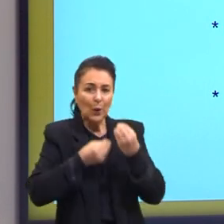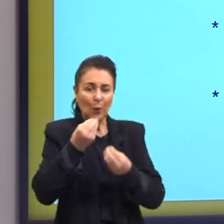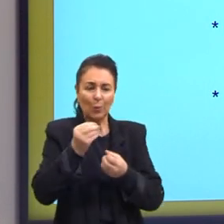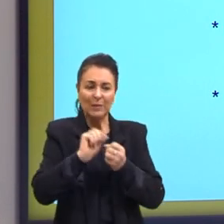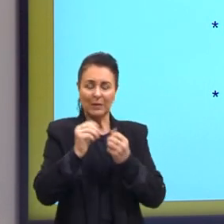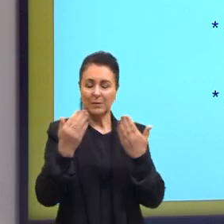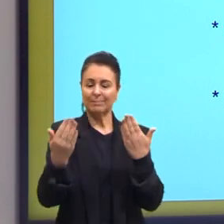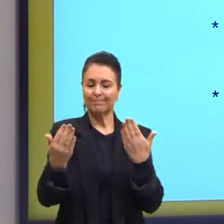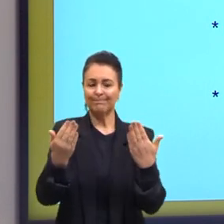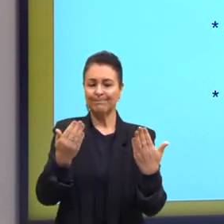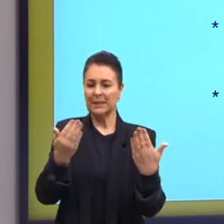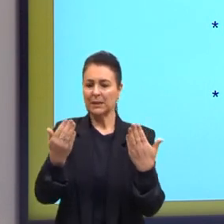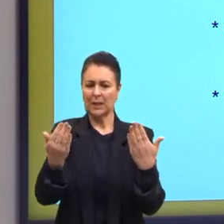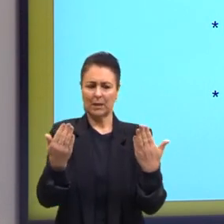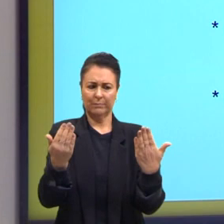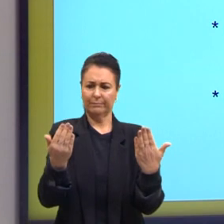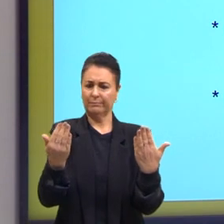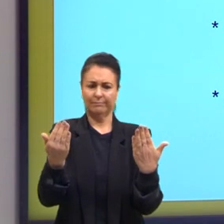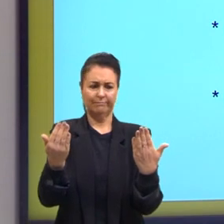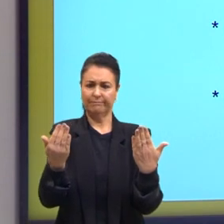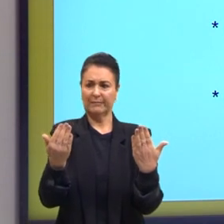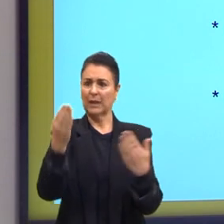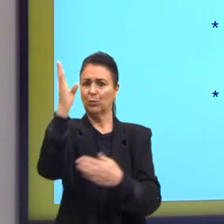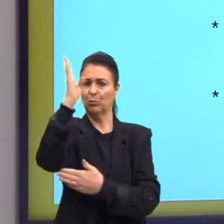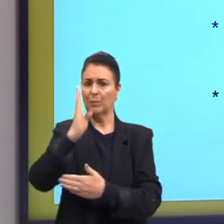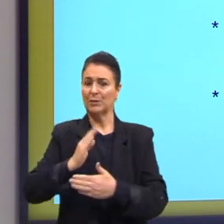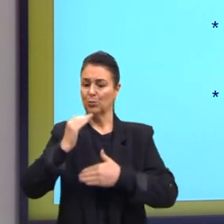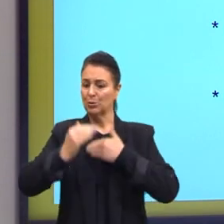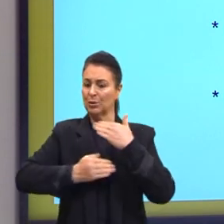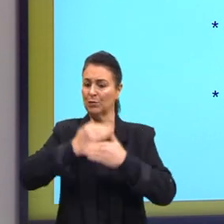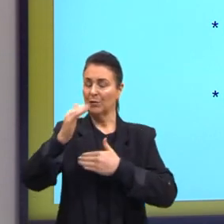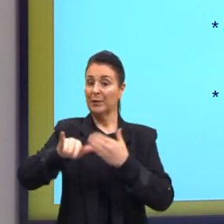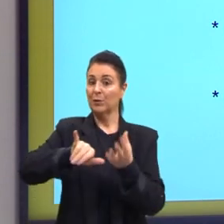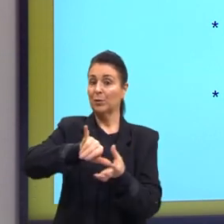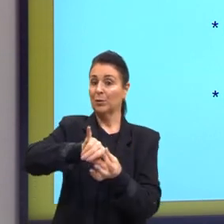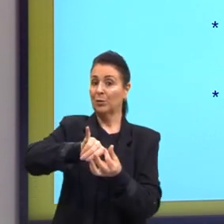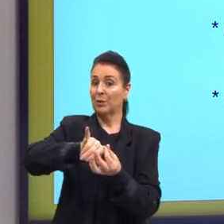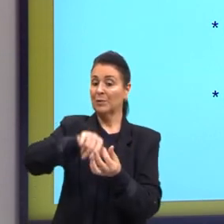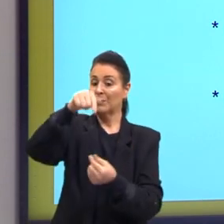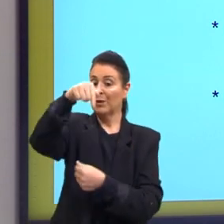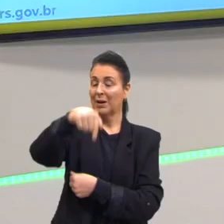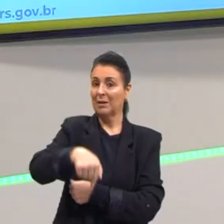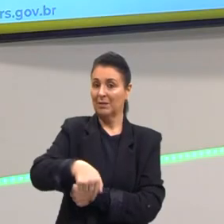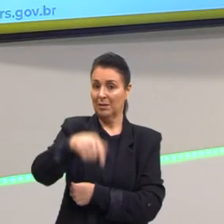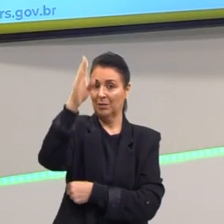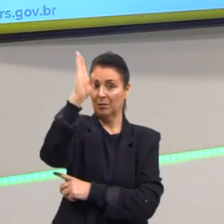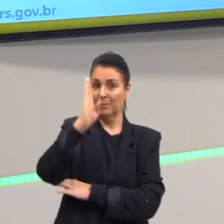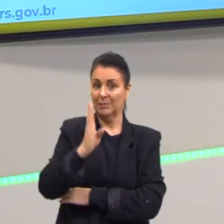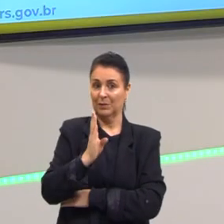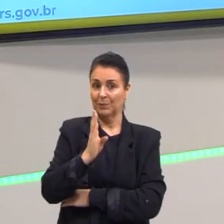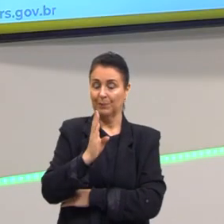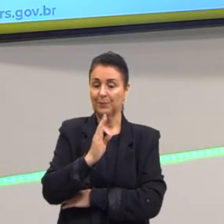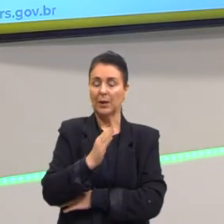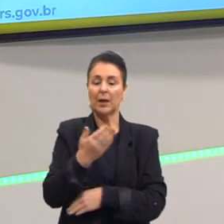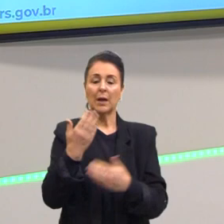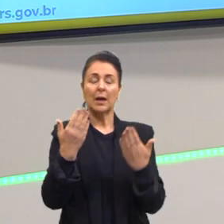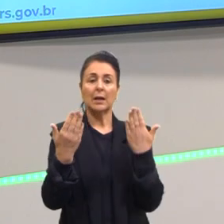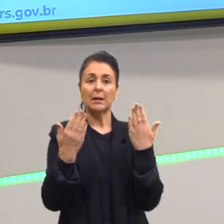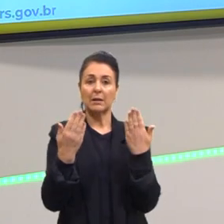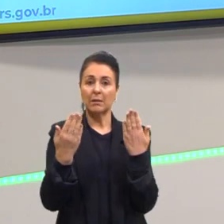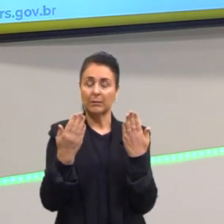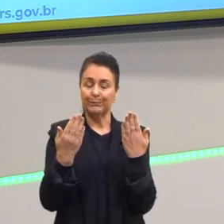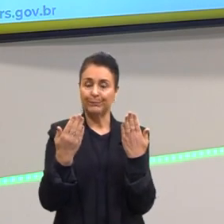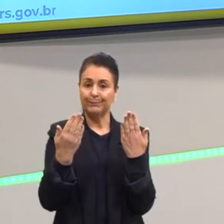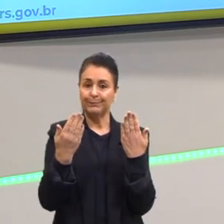análise do Brasil, do desenvolvimento do capitalismo no Brasil? Ele analisa-se da seguinte forma.